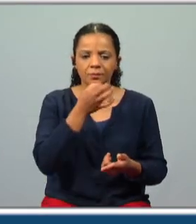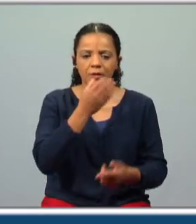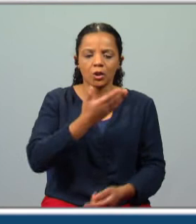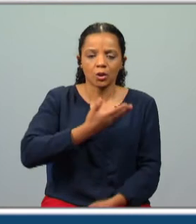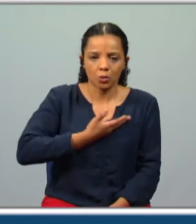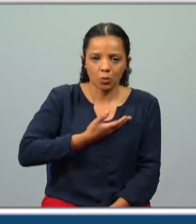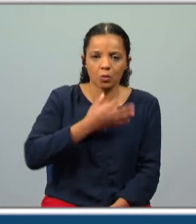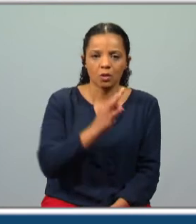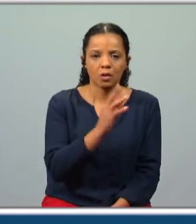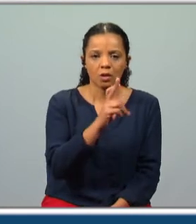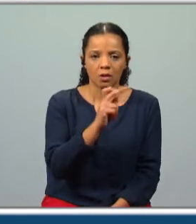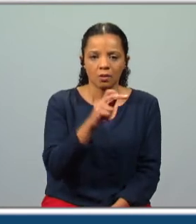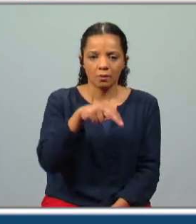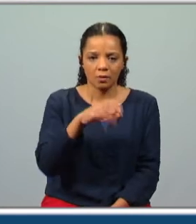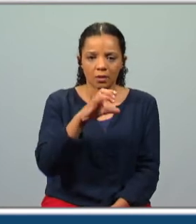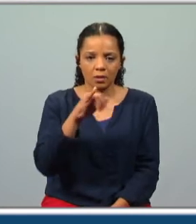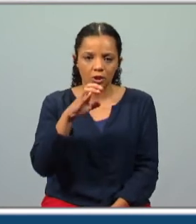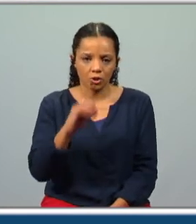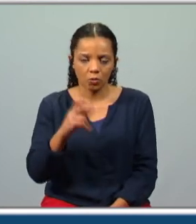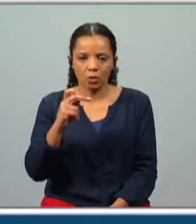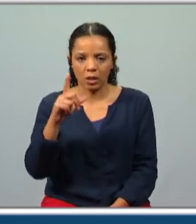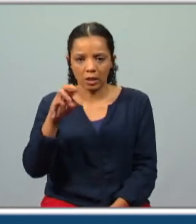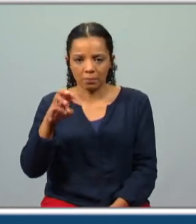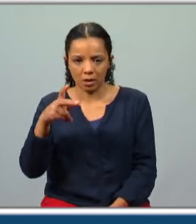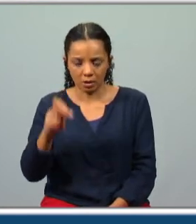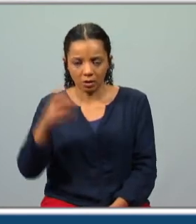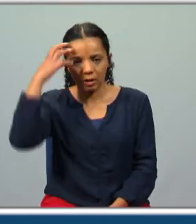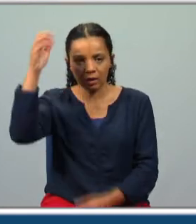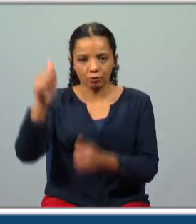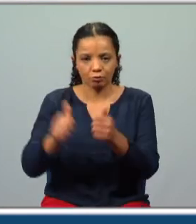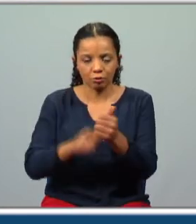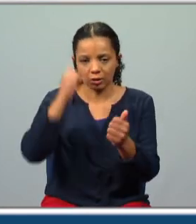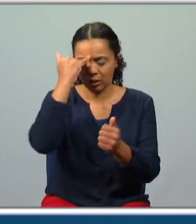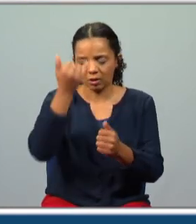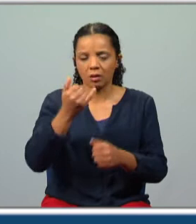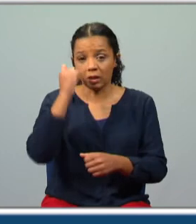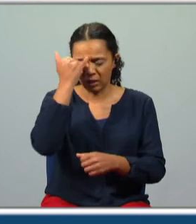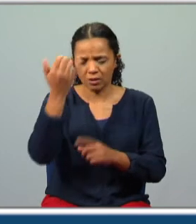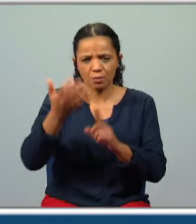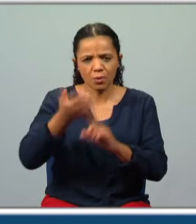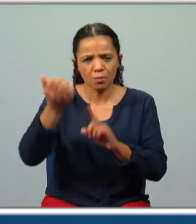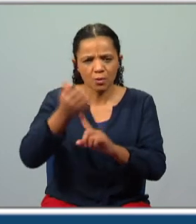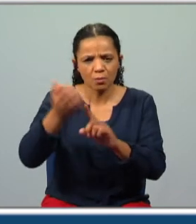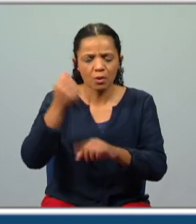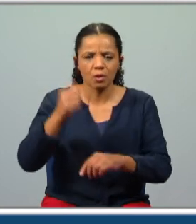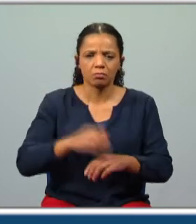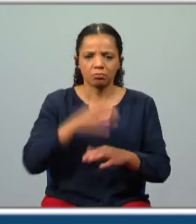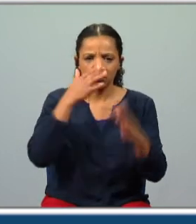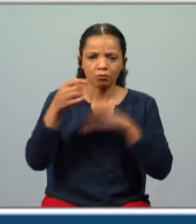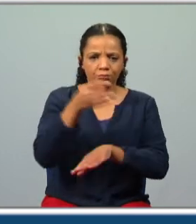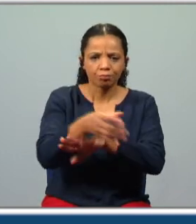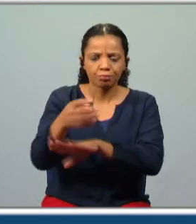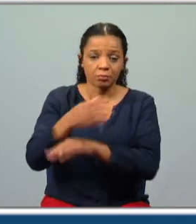Francisco de Almeida o tal primeiro vice-rei da Índia que teve muitos sucessos na Índia venceu muitos povos